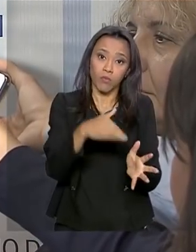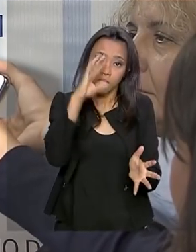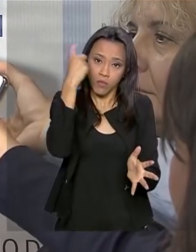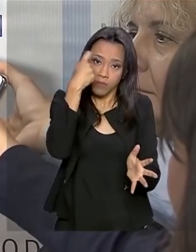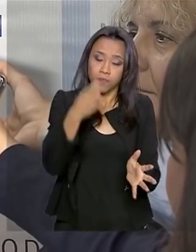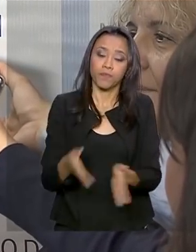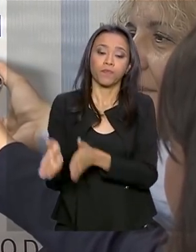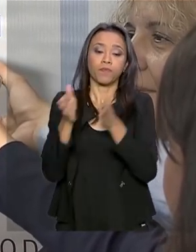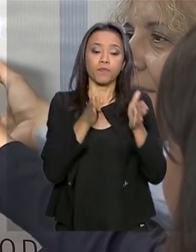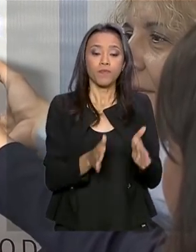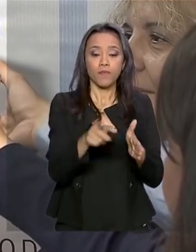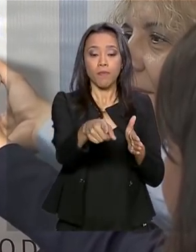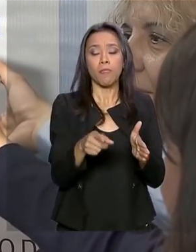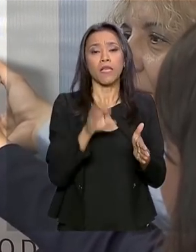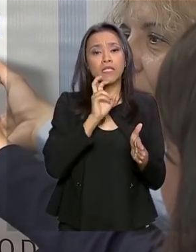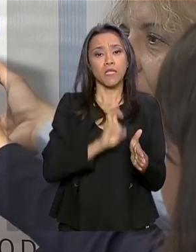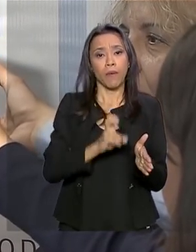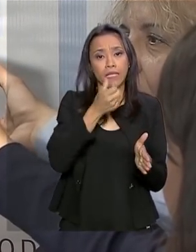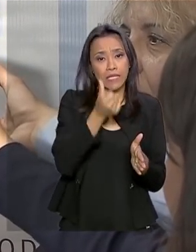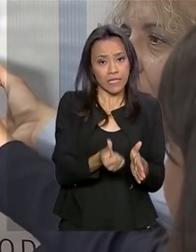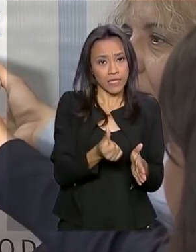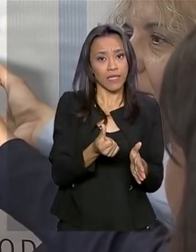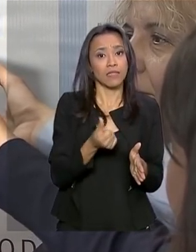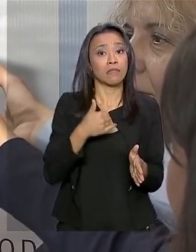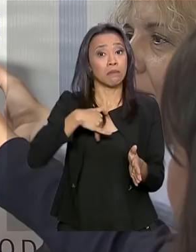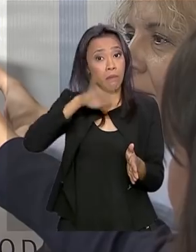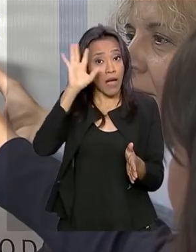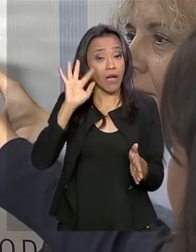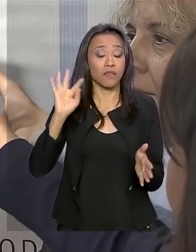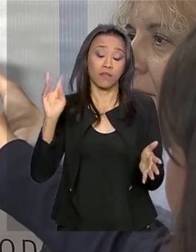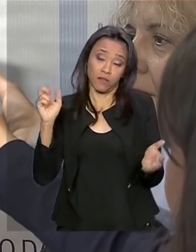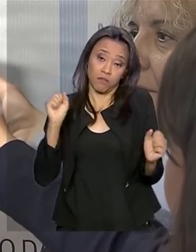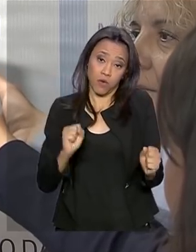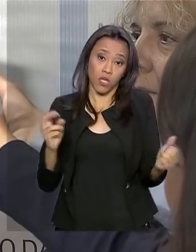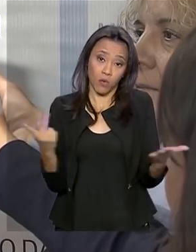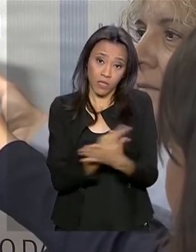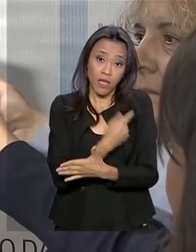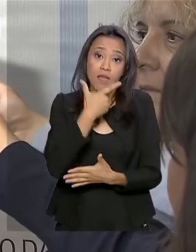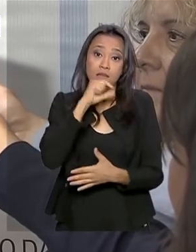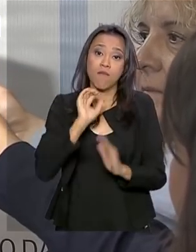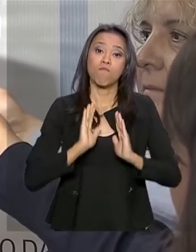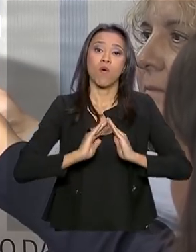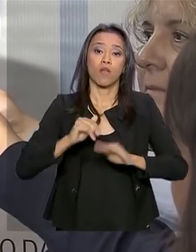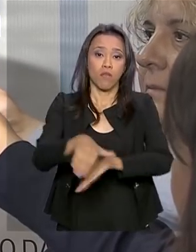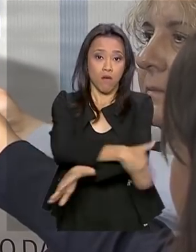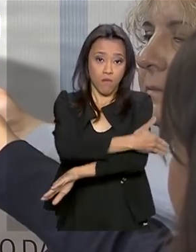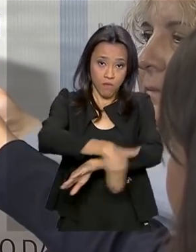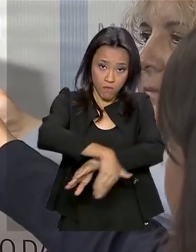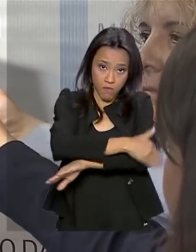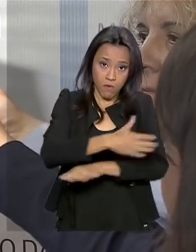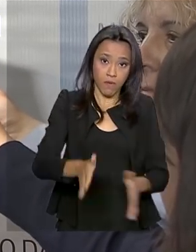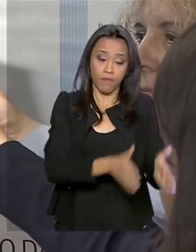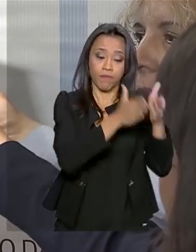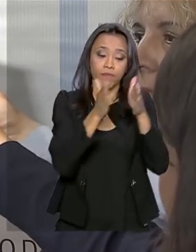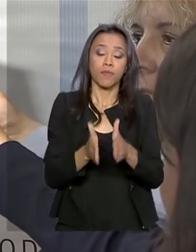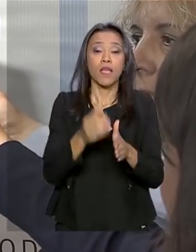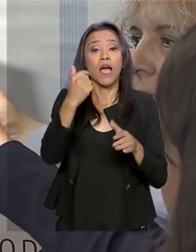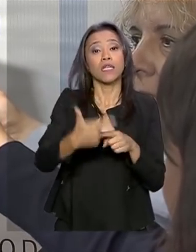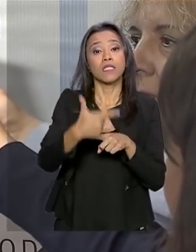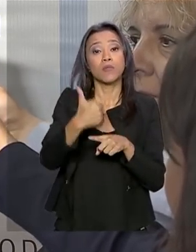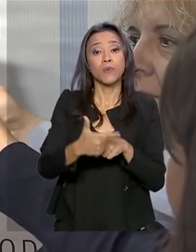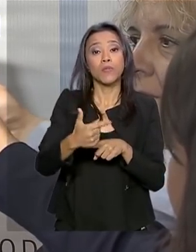56 vezes mais chance de ter tuberculose é a população de rua. A segunda são os